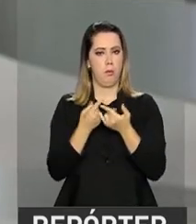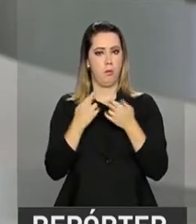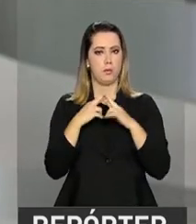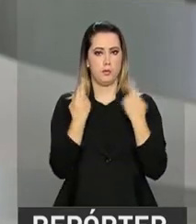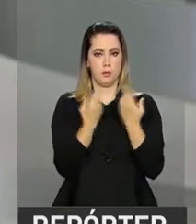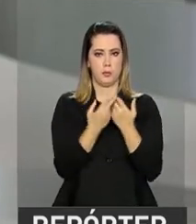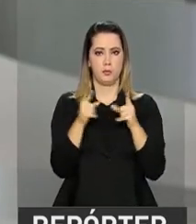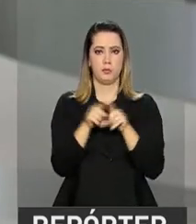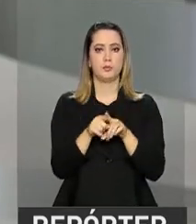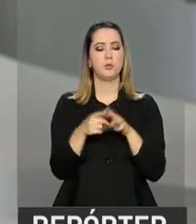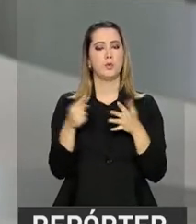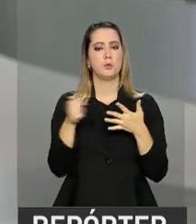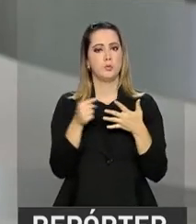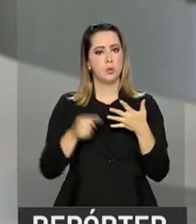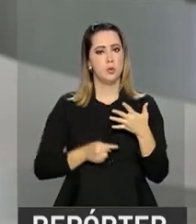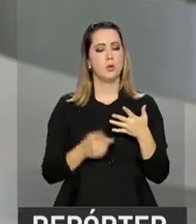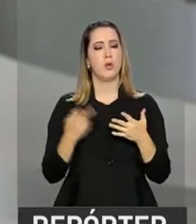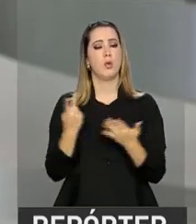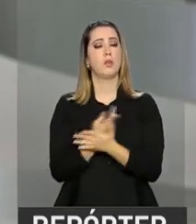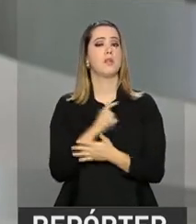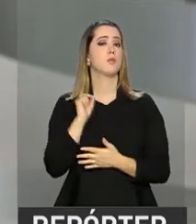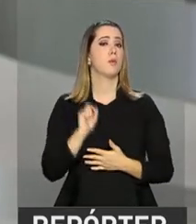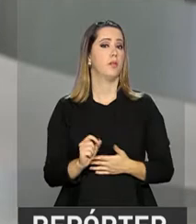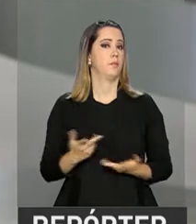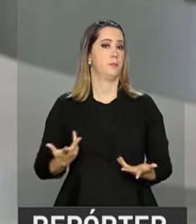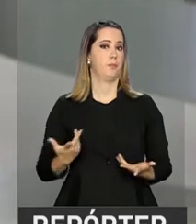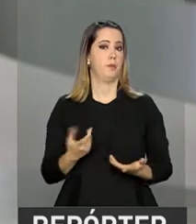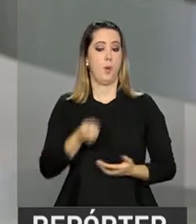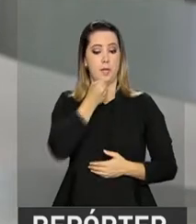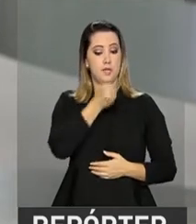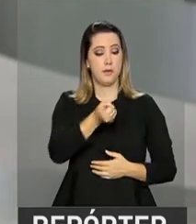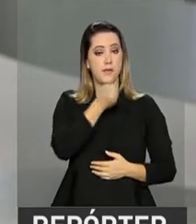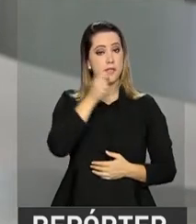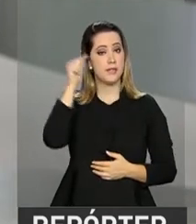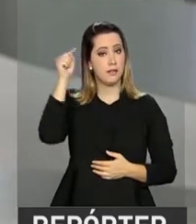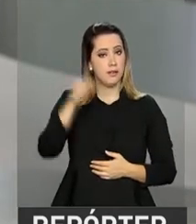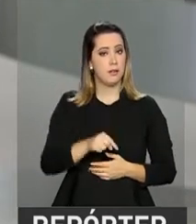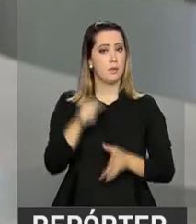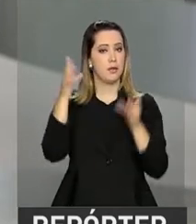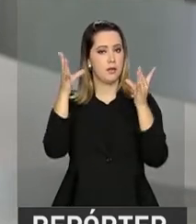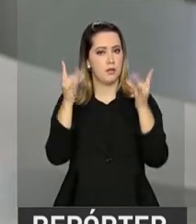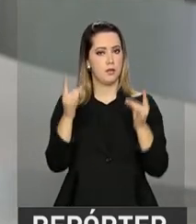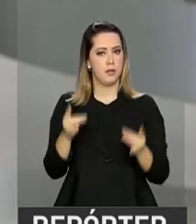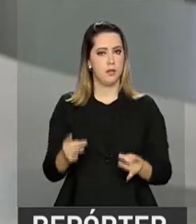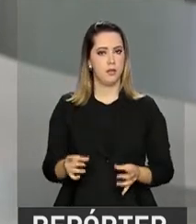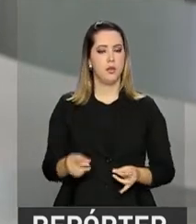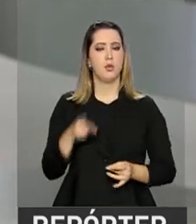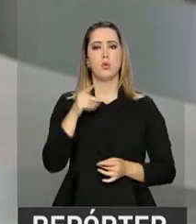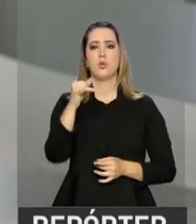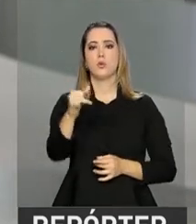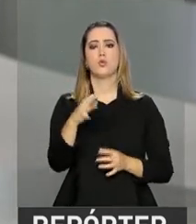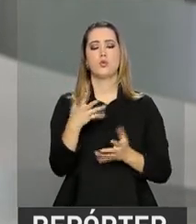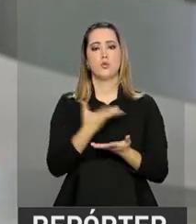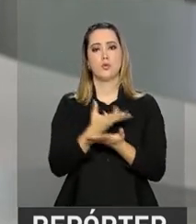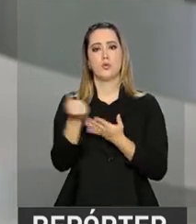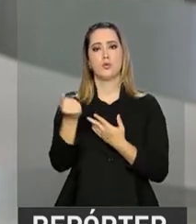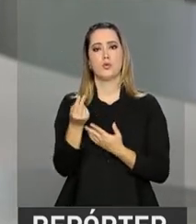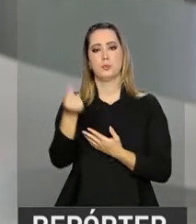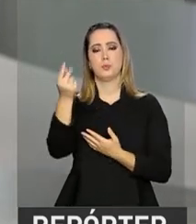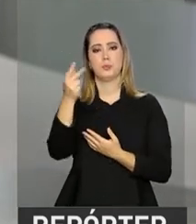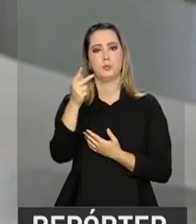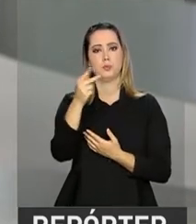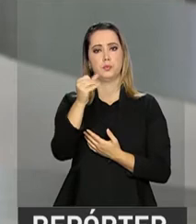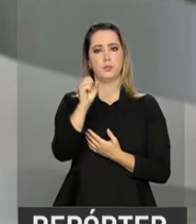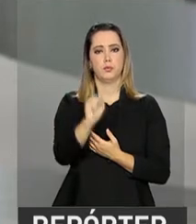dessa reunião, está prevista uma entrevista coletiva aqui para dar detalhes do cronograma da liberação dos